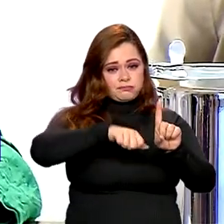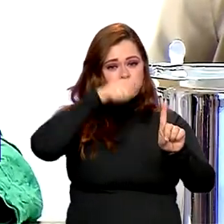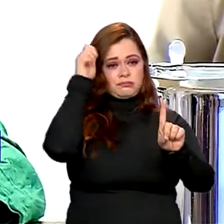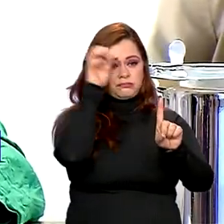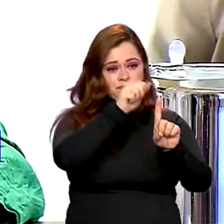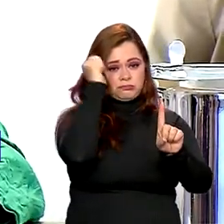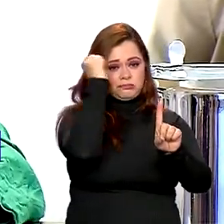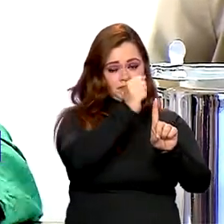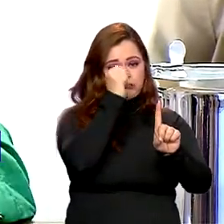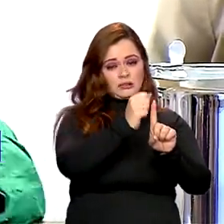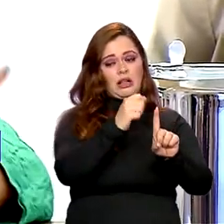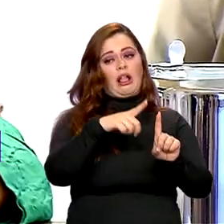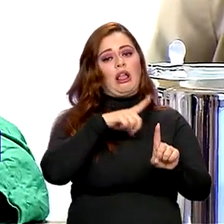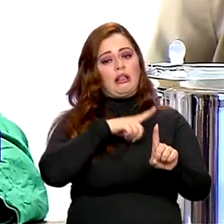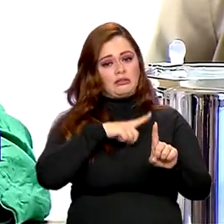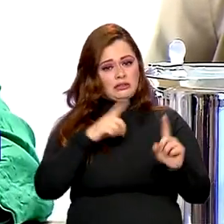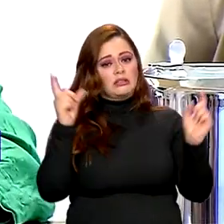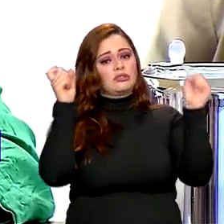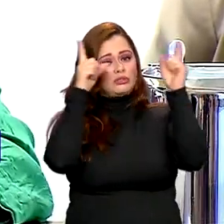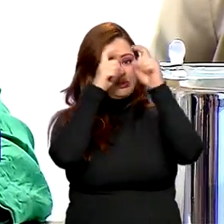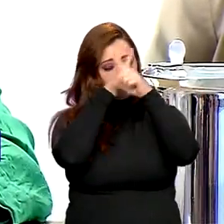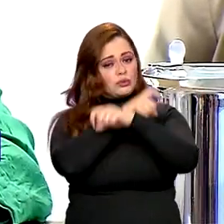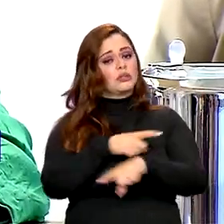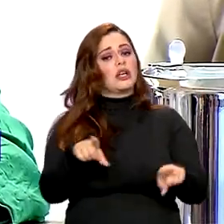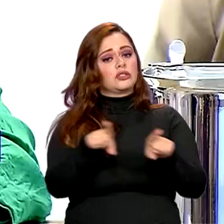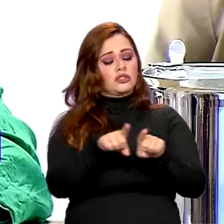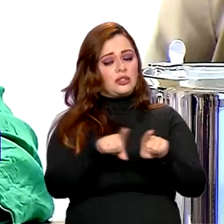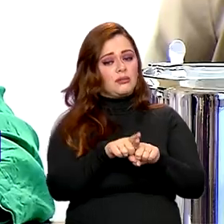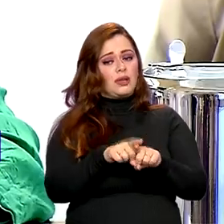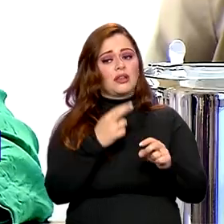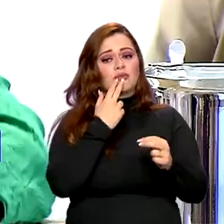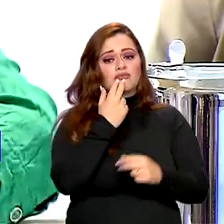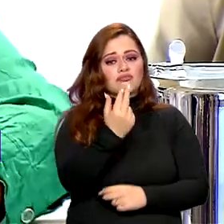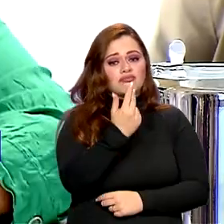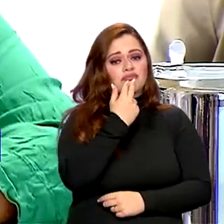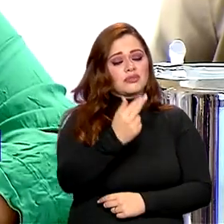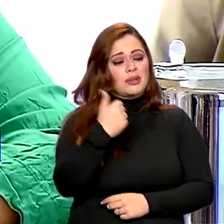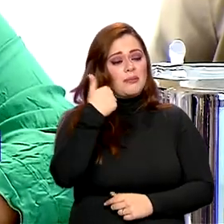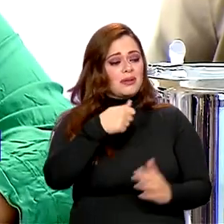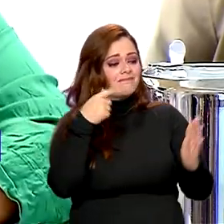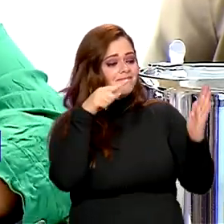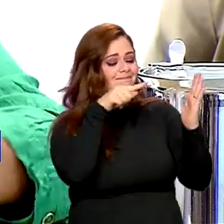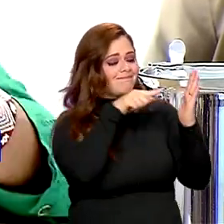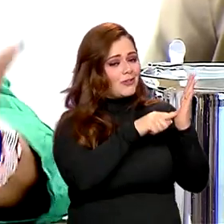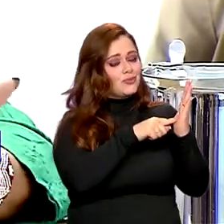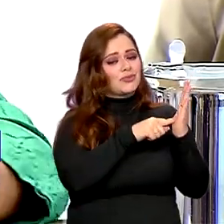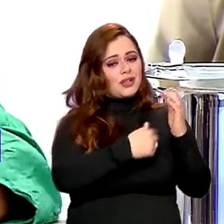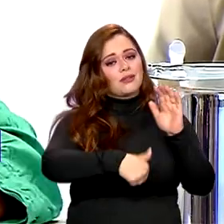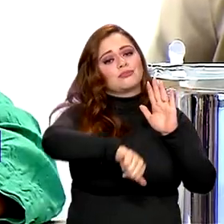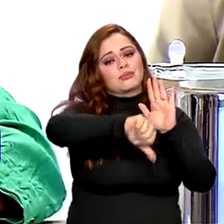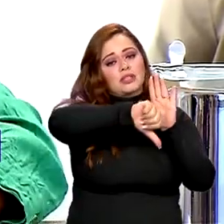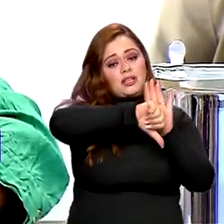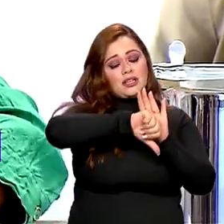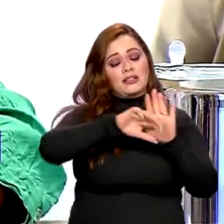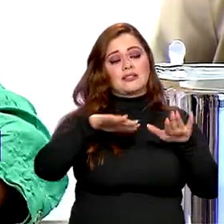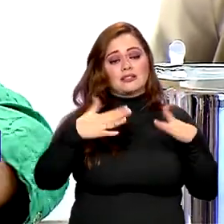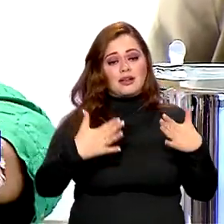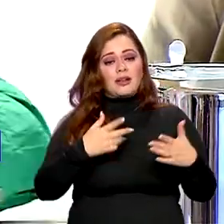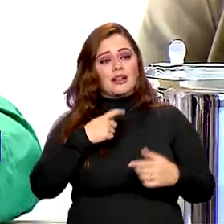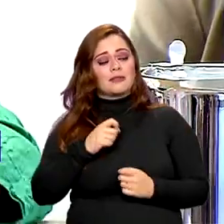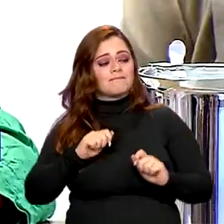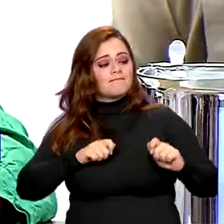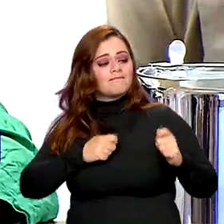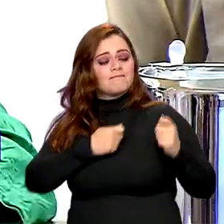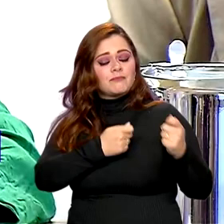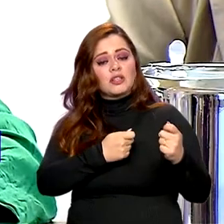indígenas têm dificuldade, inclusive com o idioma, para denunciar os crimes. Por isso, ela defende a ideia